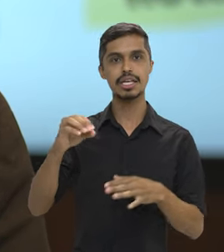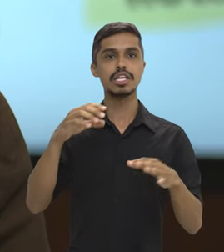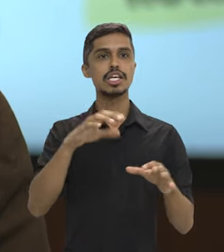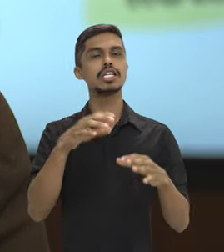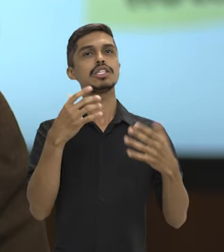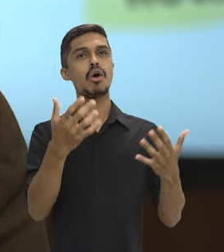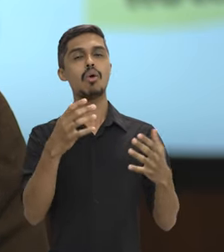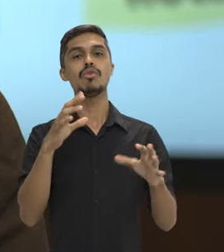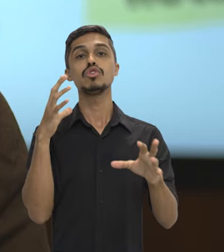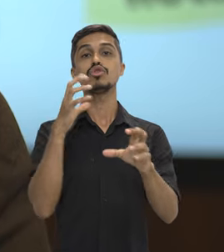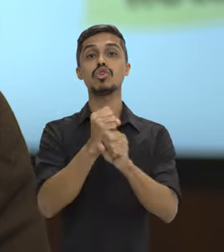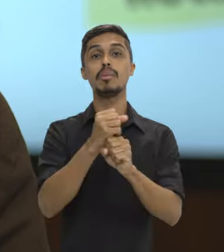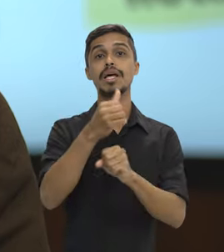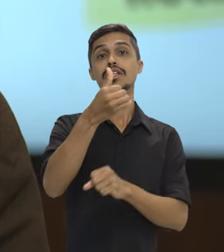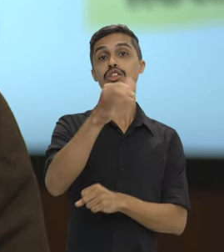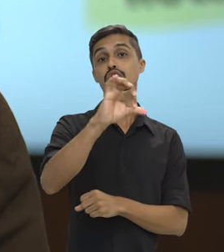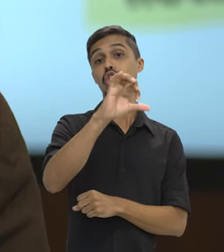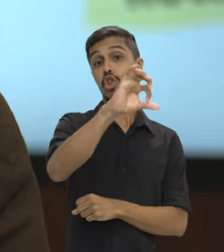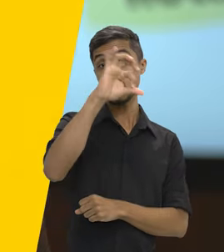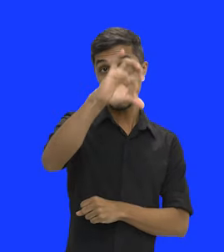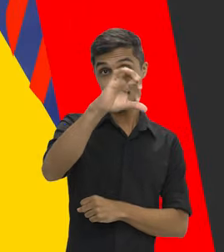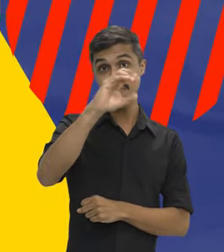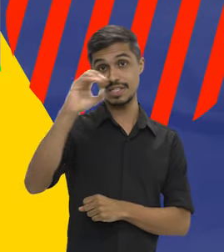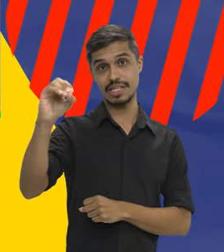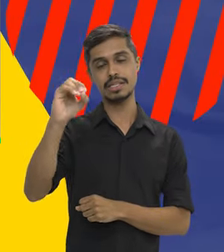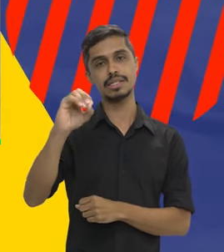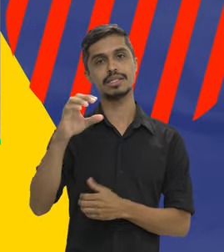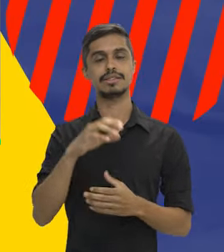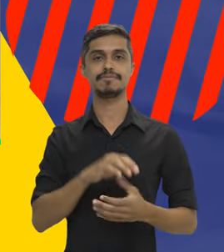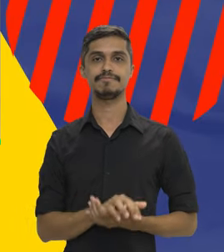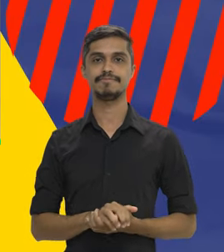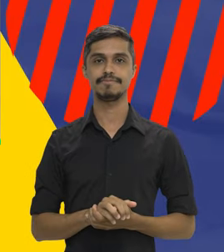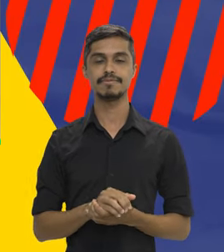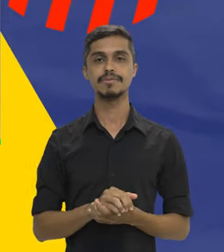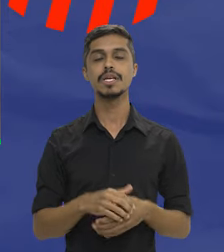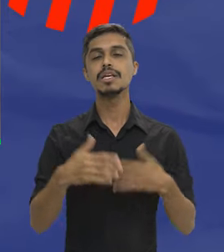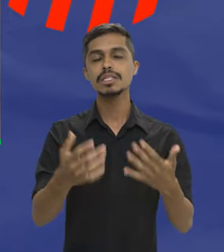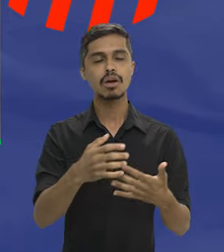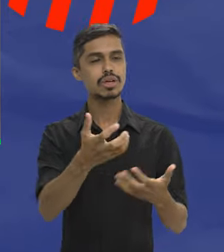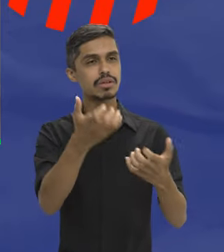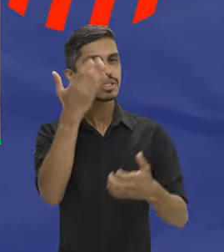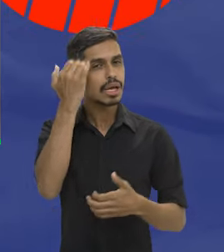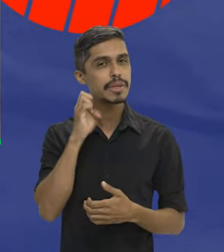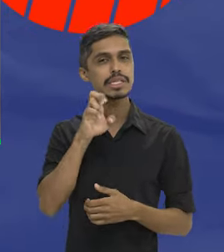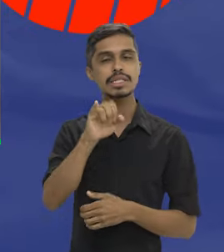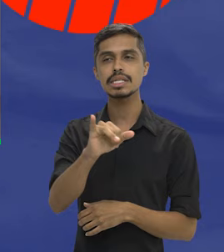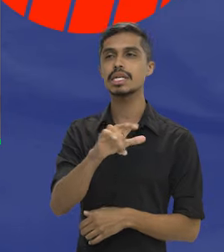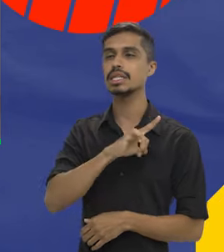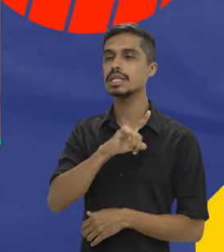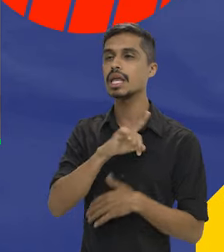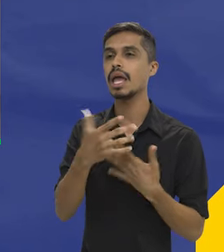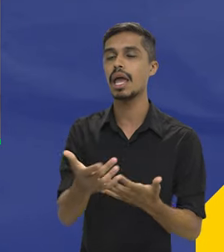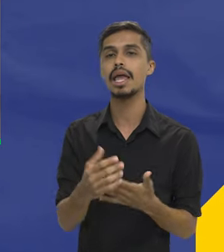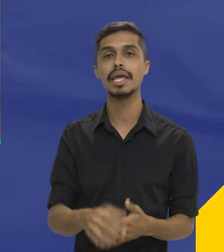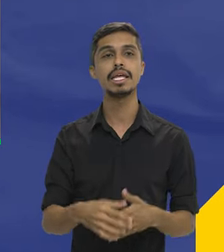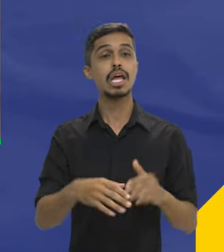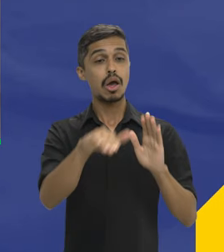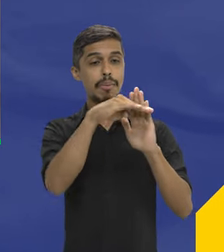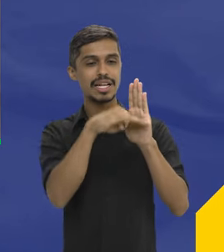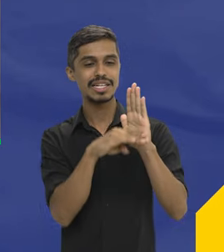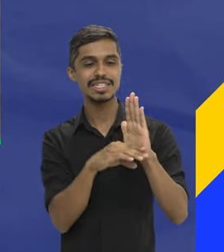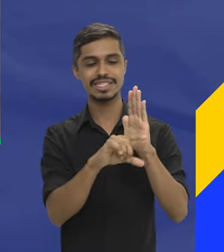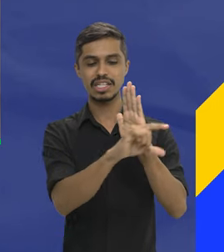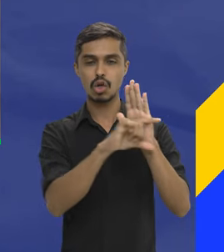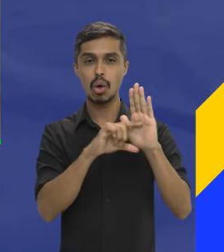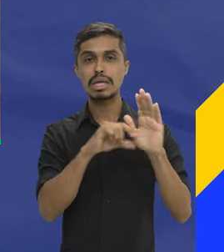900 provas discursivas. Gostaria de saber se haverá lista de espera ou cadraço de